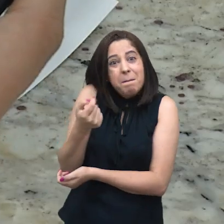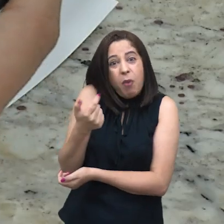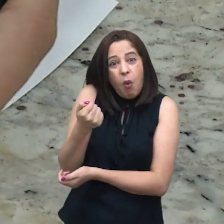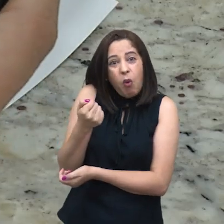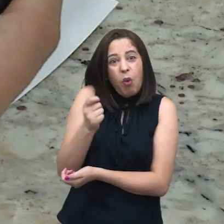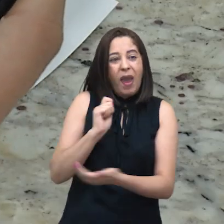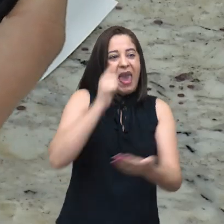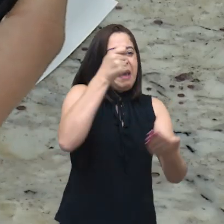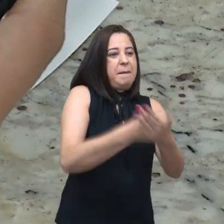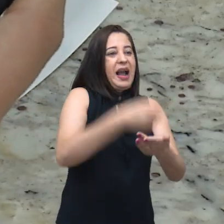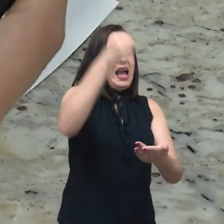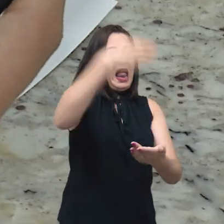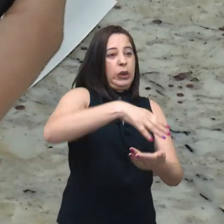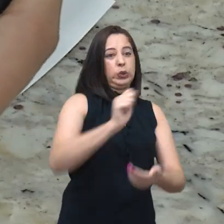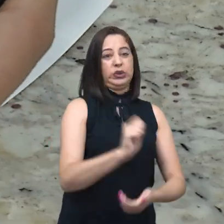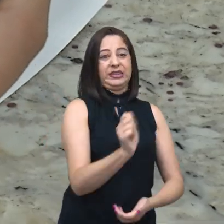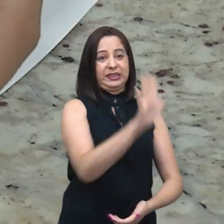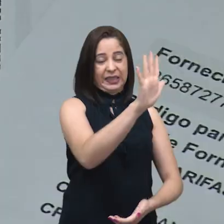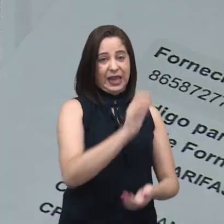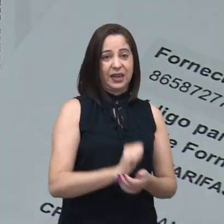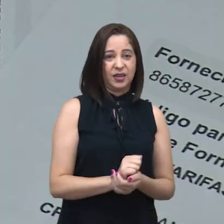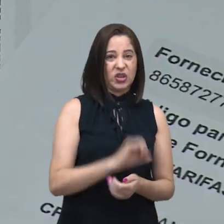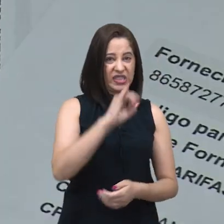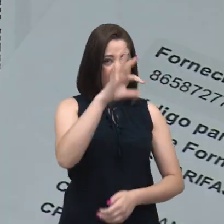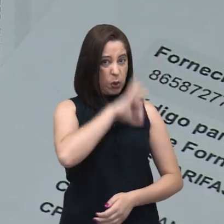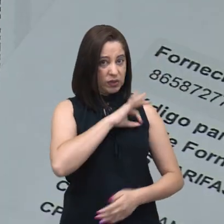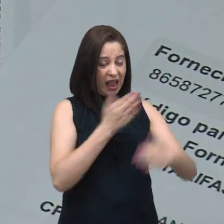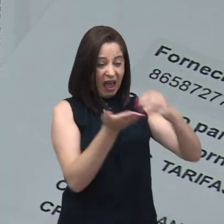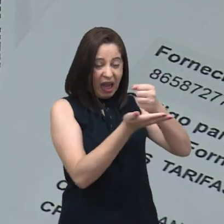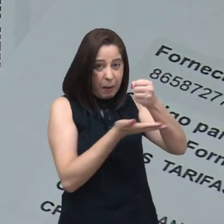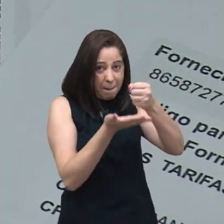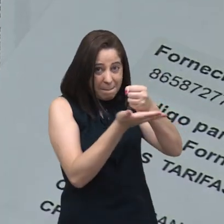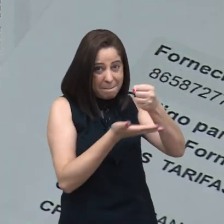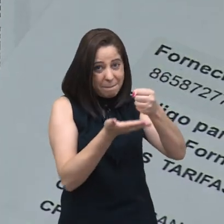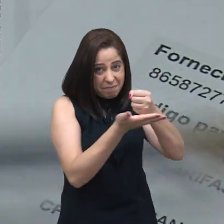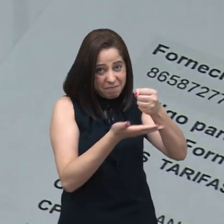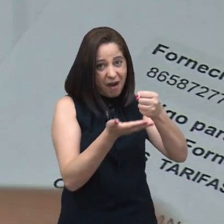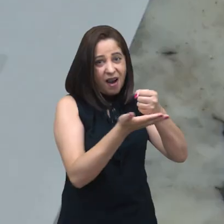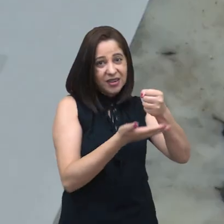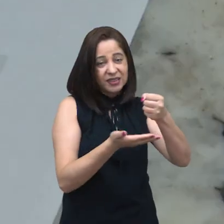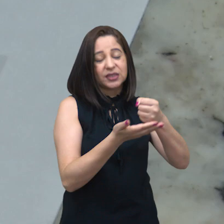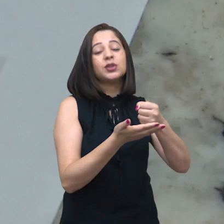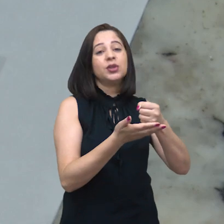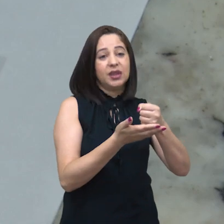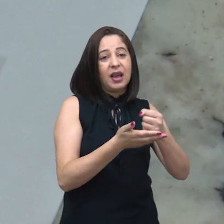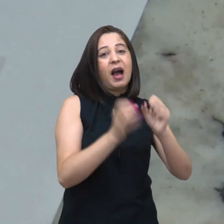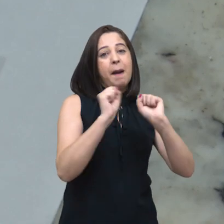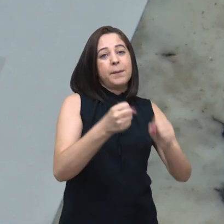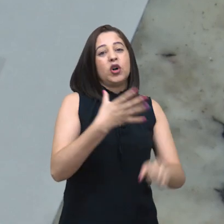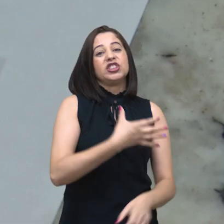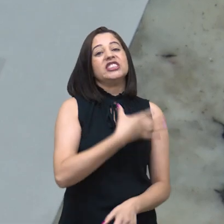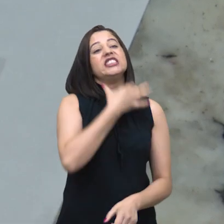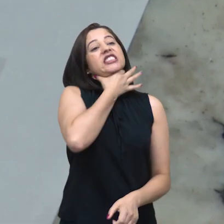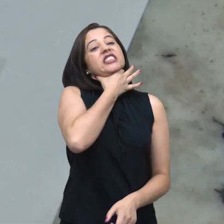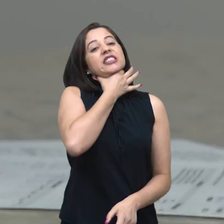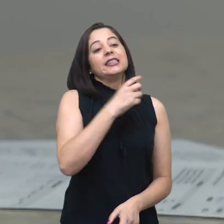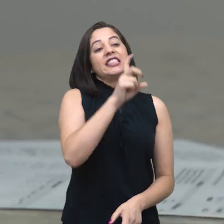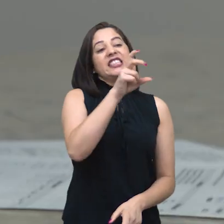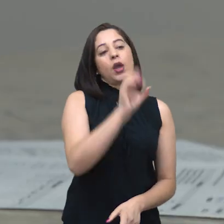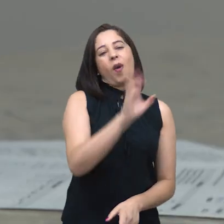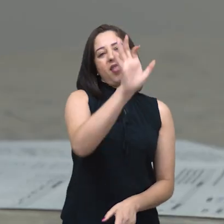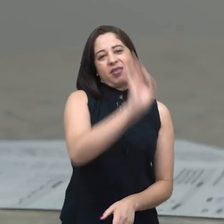cumprir os pagamentos de energia elétrica e gás. Para quem vive com renda mínima, os custos desses serviços podem comprometer